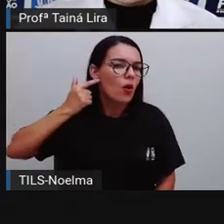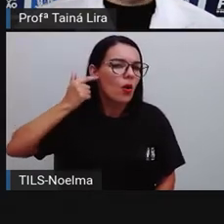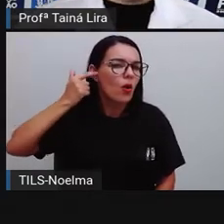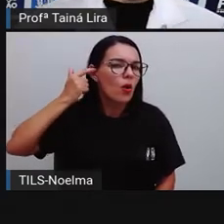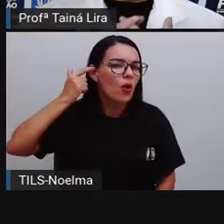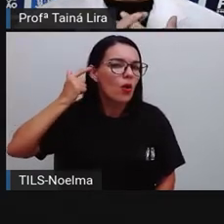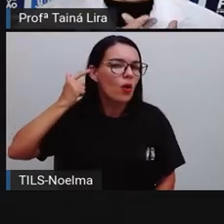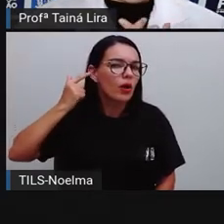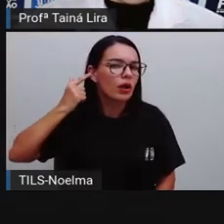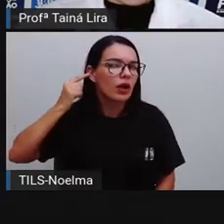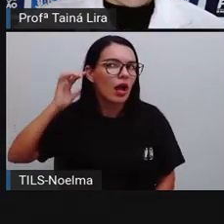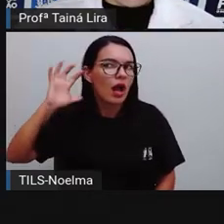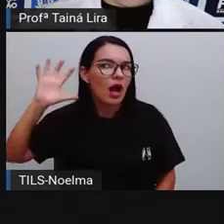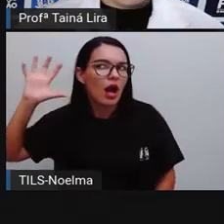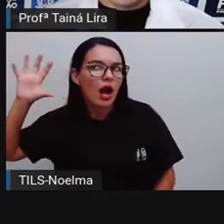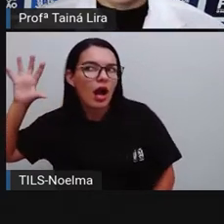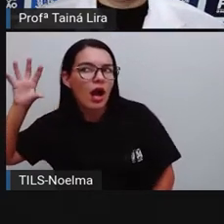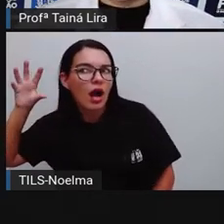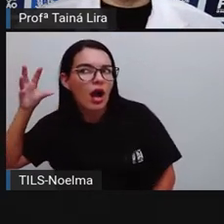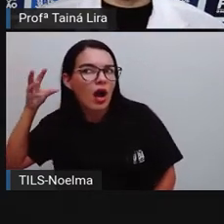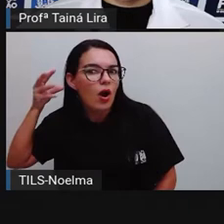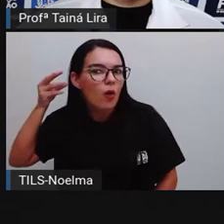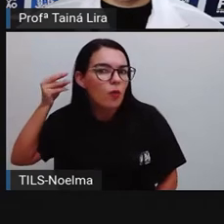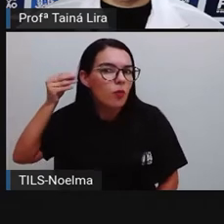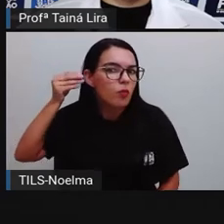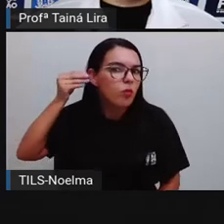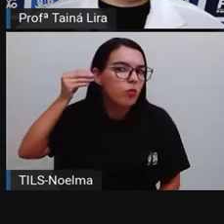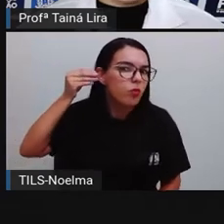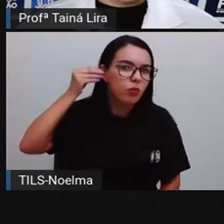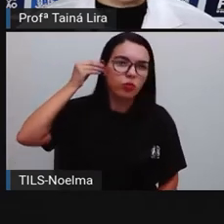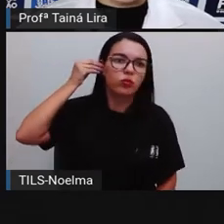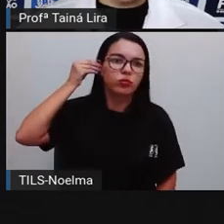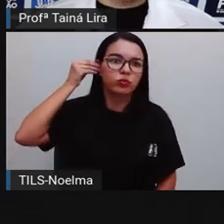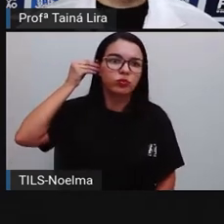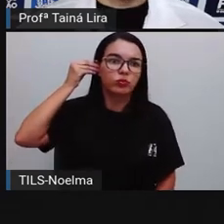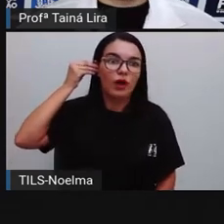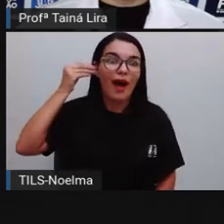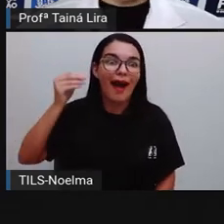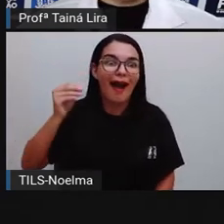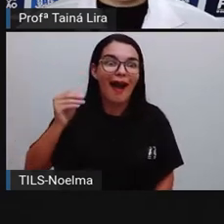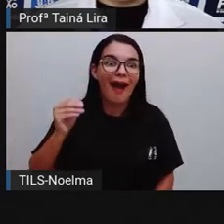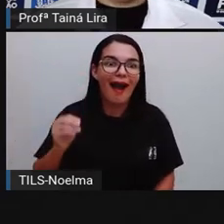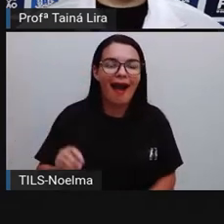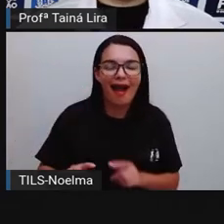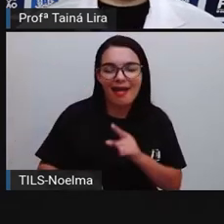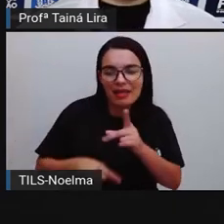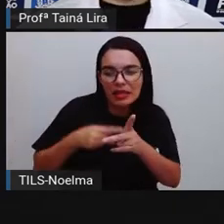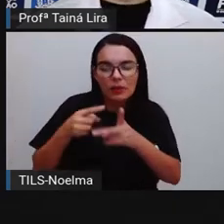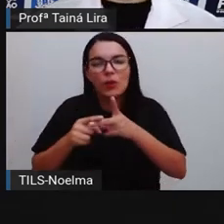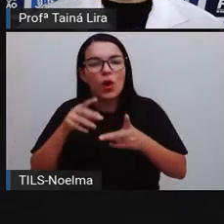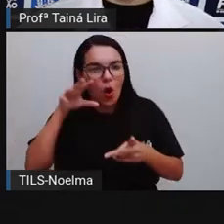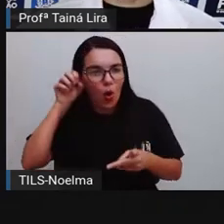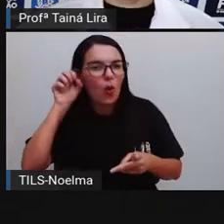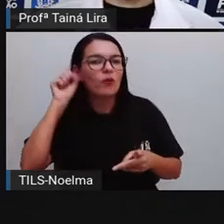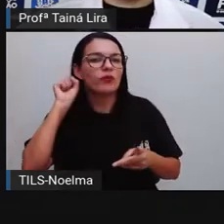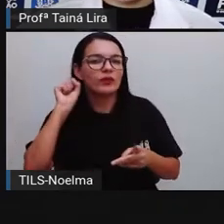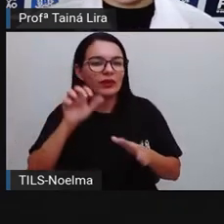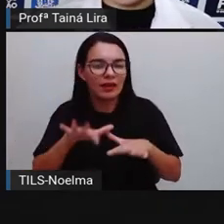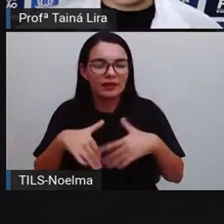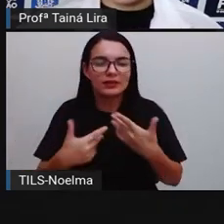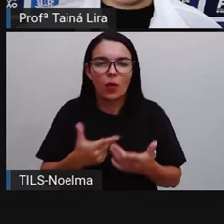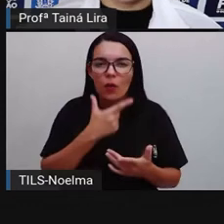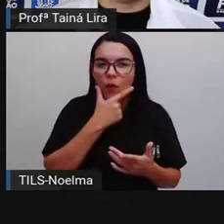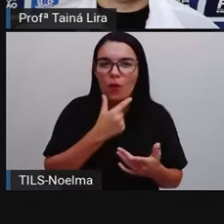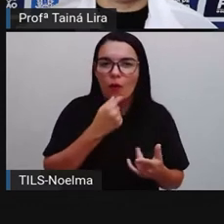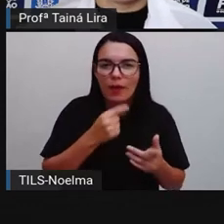sobre os estudos do som foi Pierre Gassin, tá? Ele mediu, inclusive, aí a velocidade